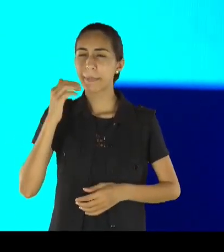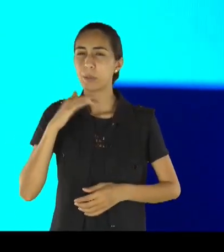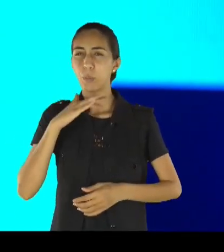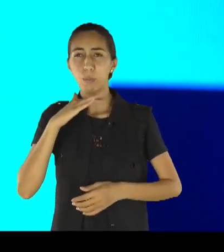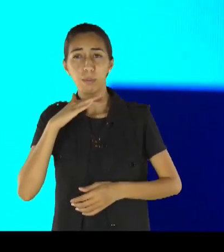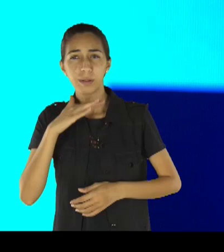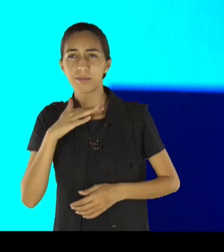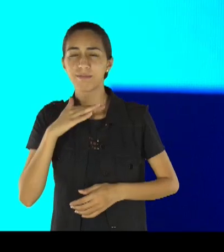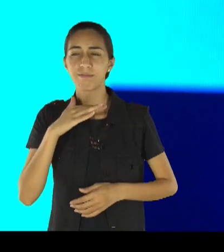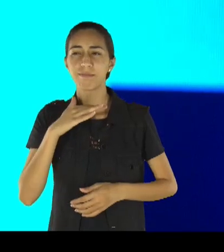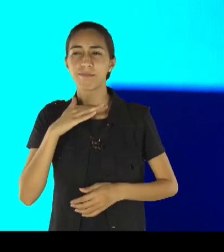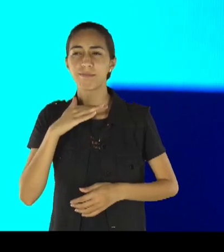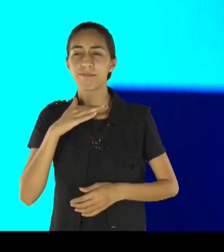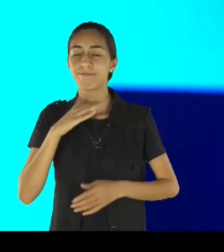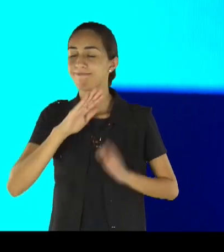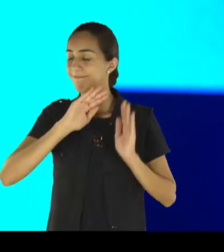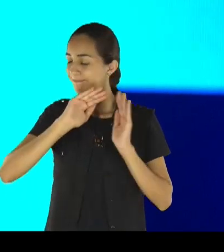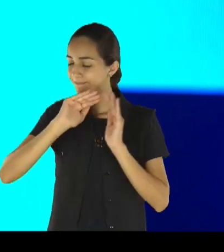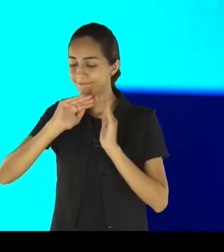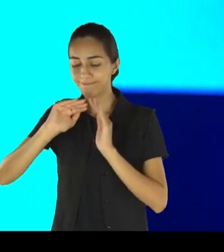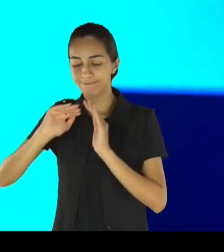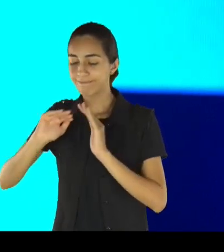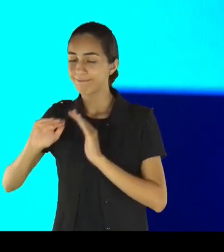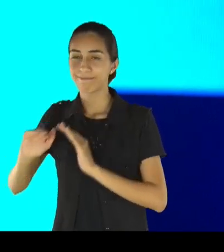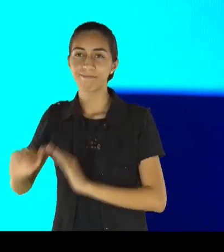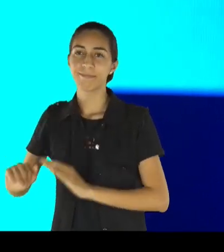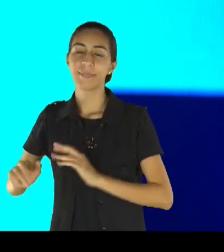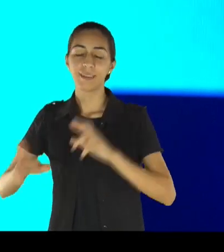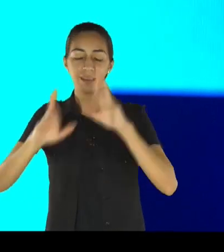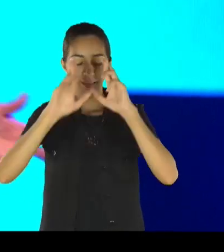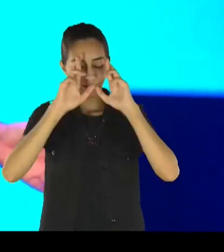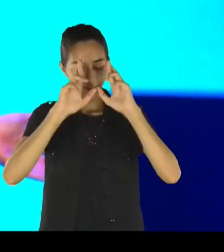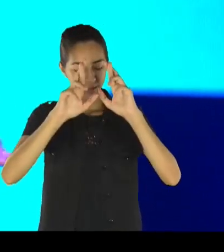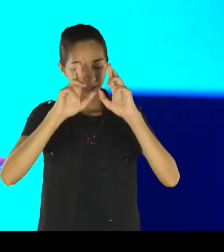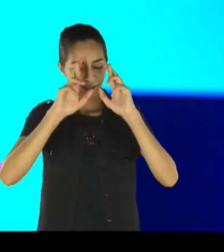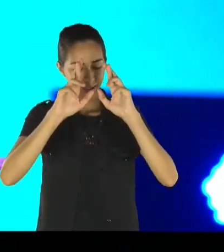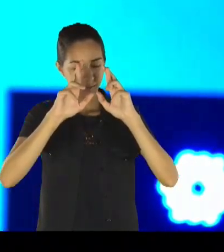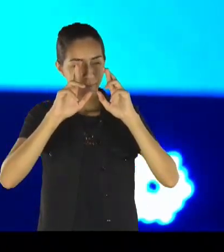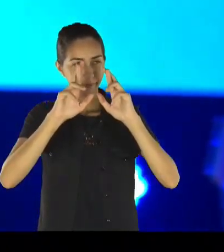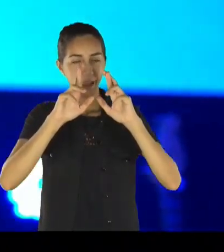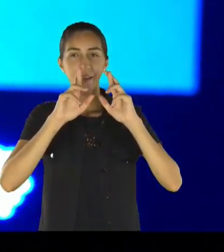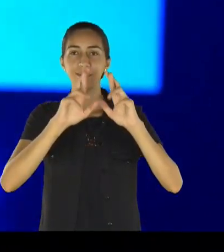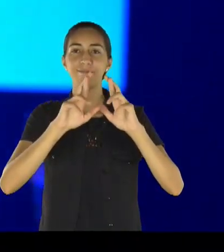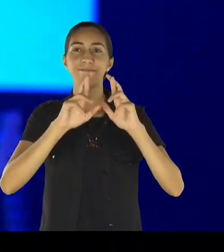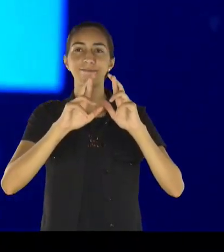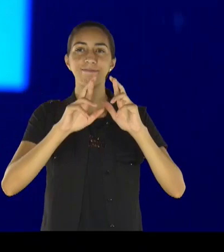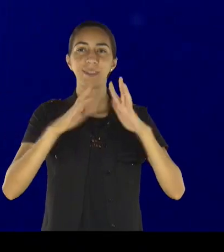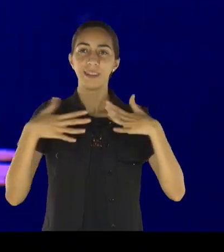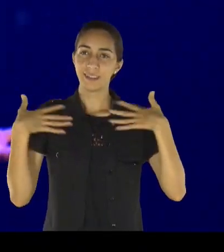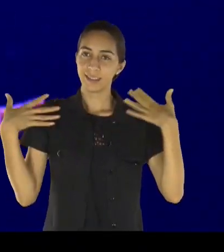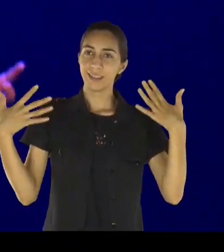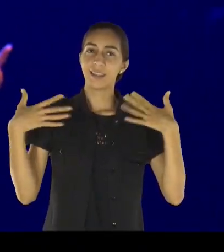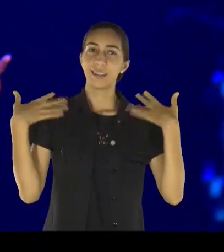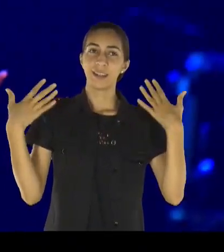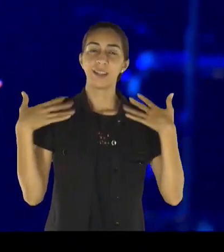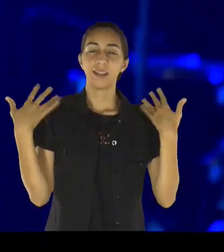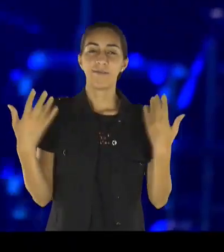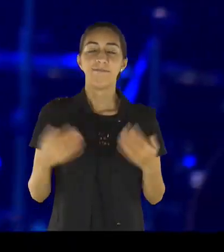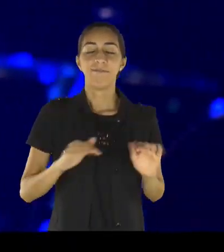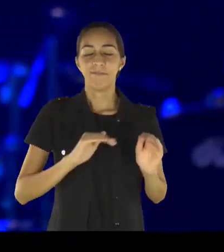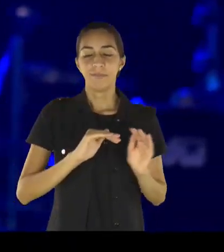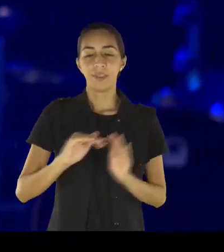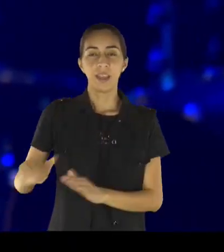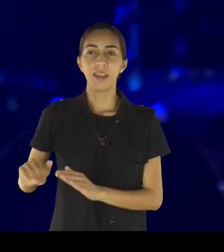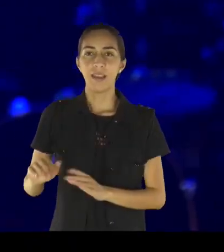espera em Deus, espera em Deus, e se anima, como me animar, pastor Tito, como me animar, adiante, anima-te,